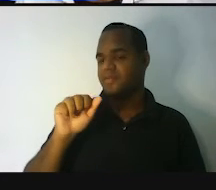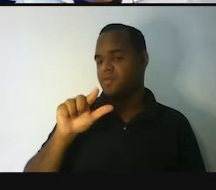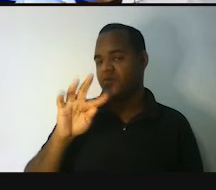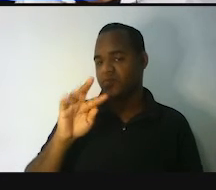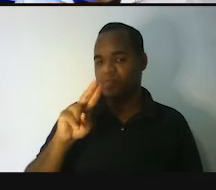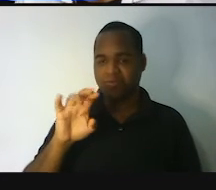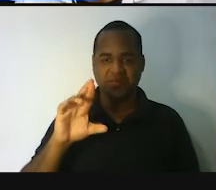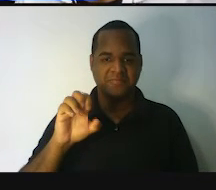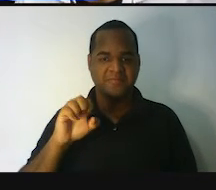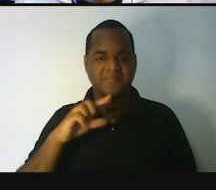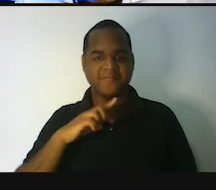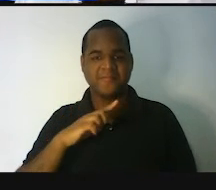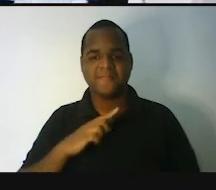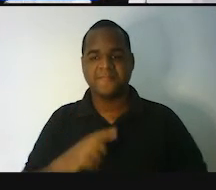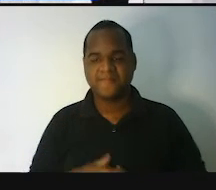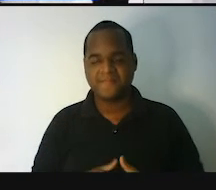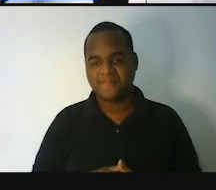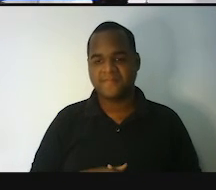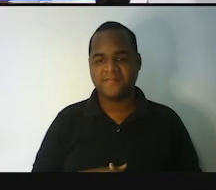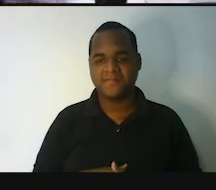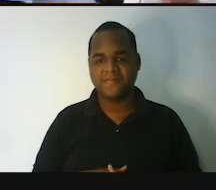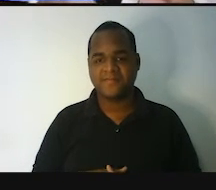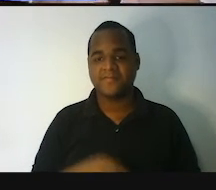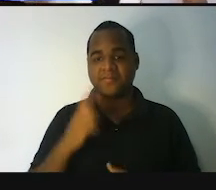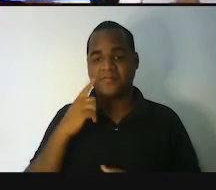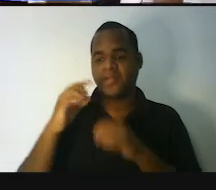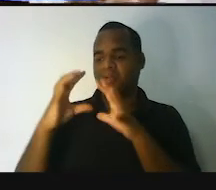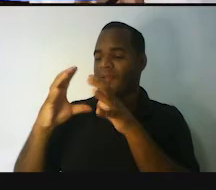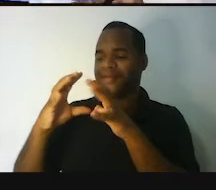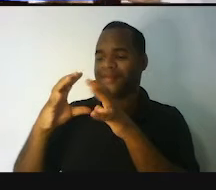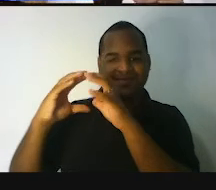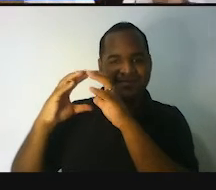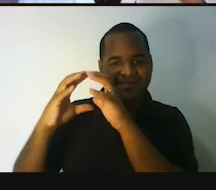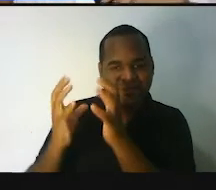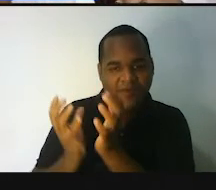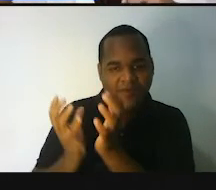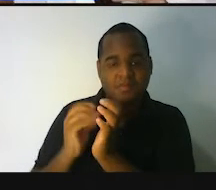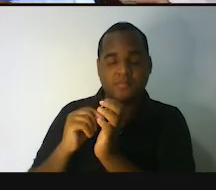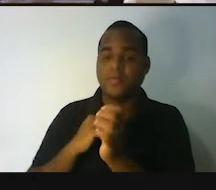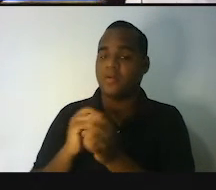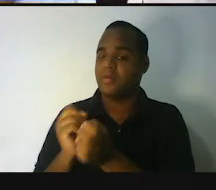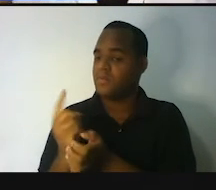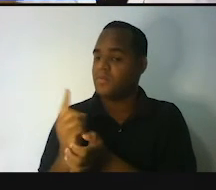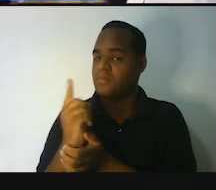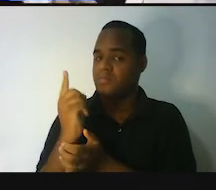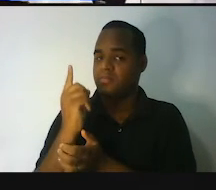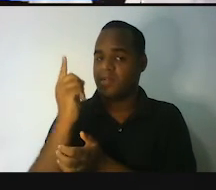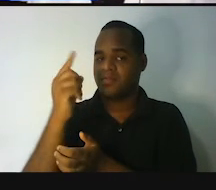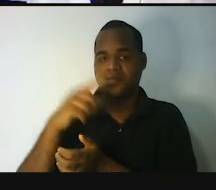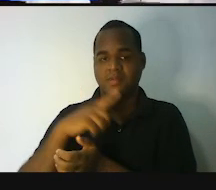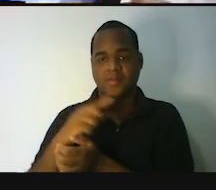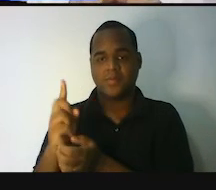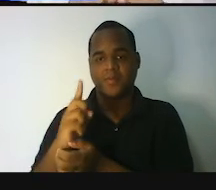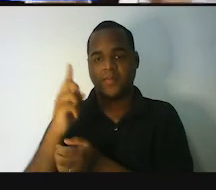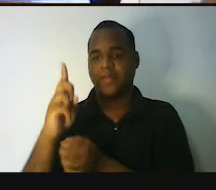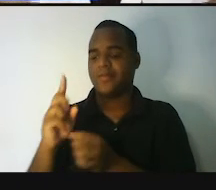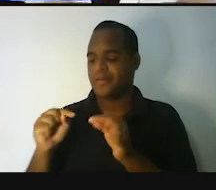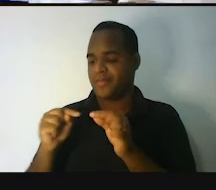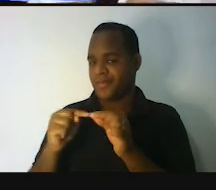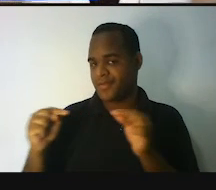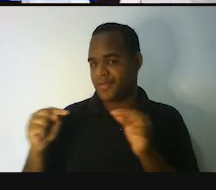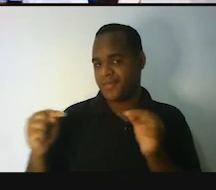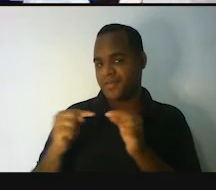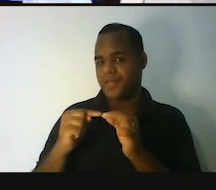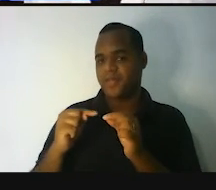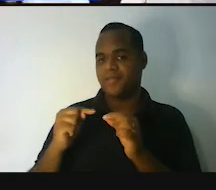e altura. Como a gente viu antes na bola, a bola tem uma altura, ela tem um